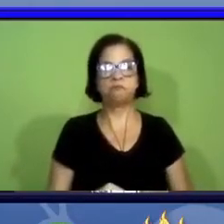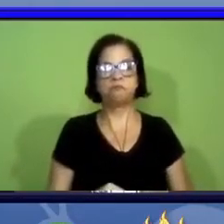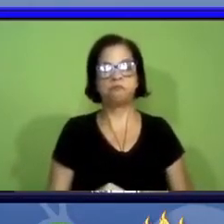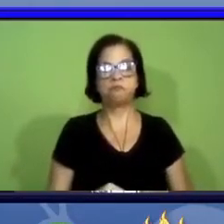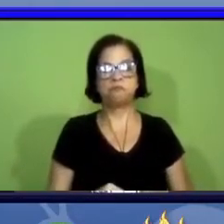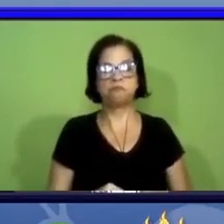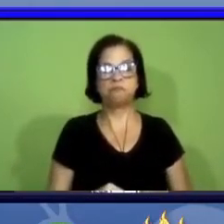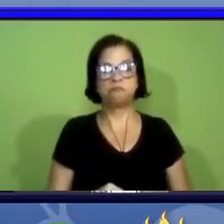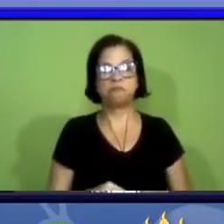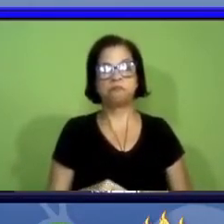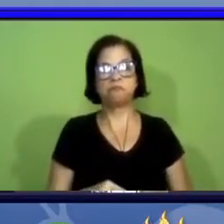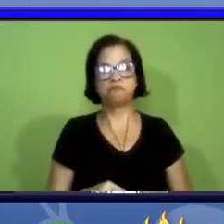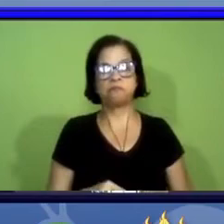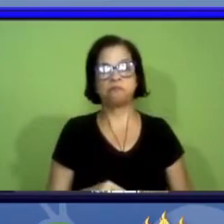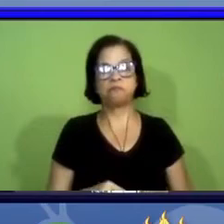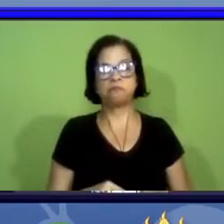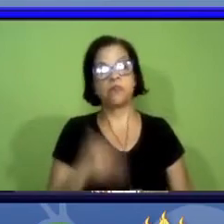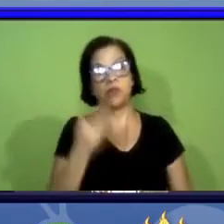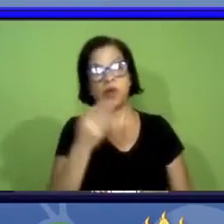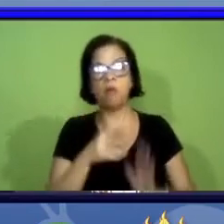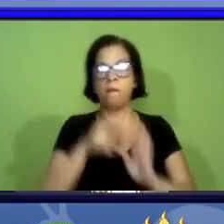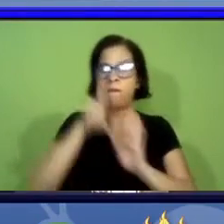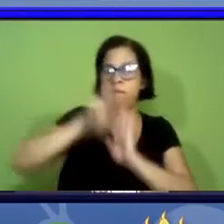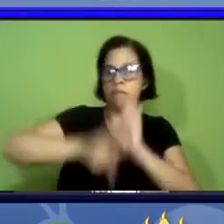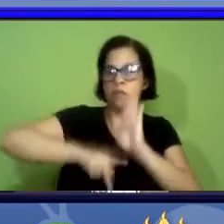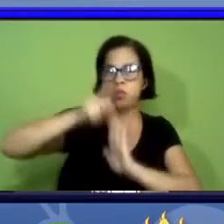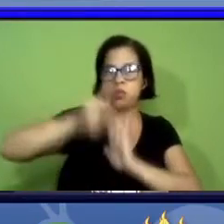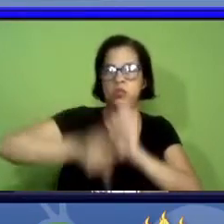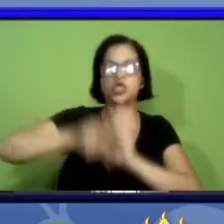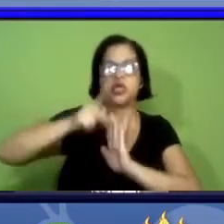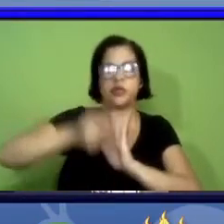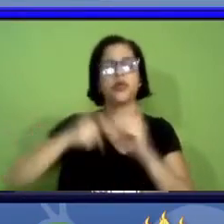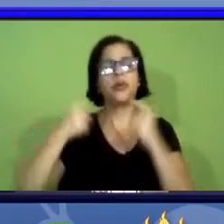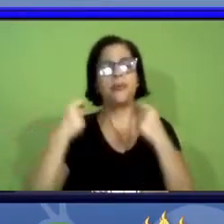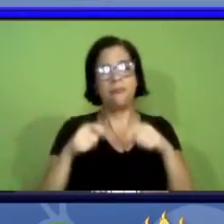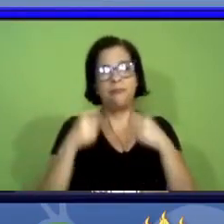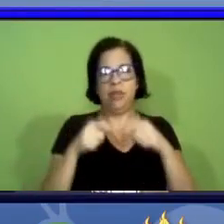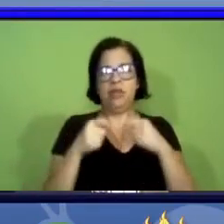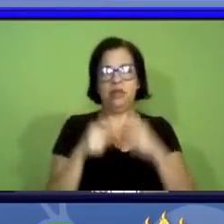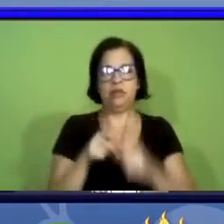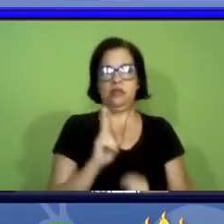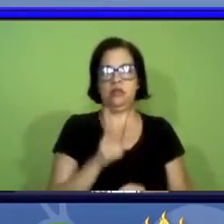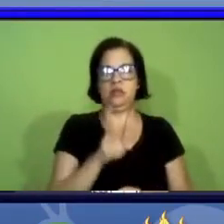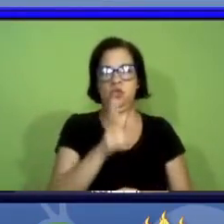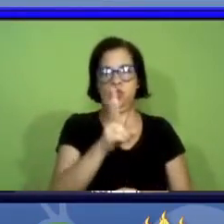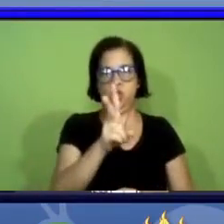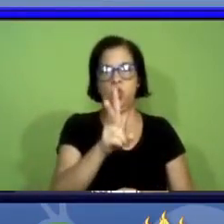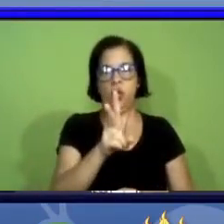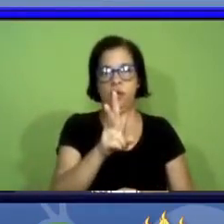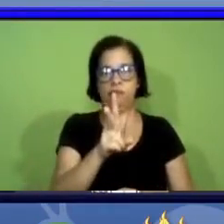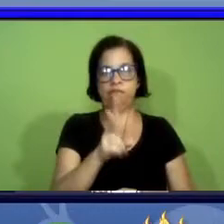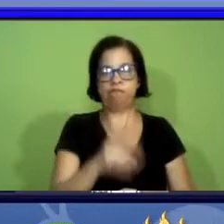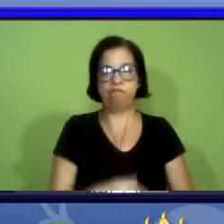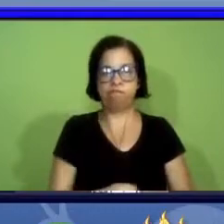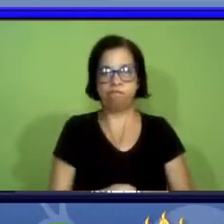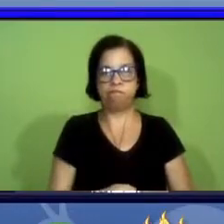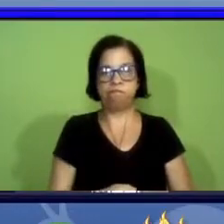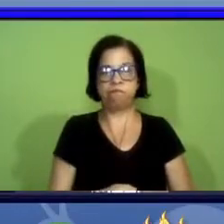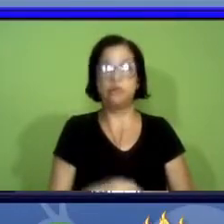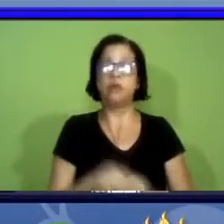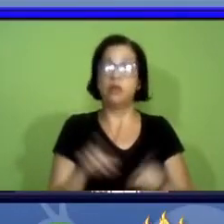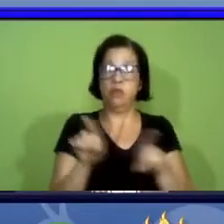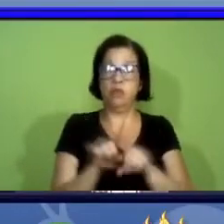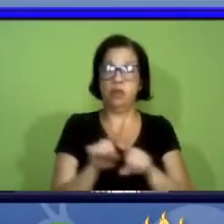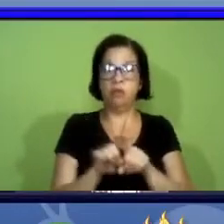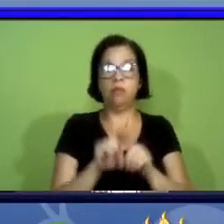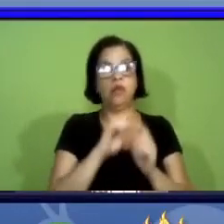e é um programa que precisa continuar tá assim como